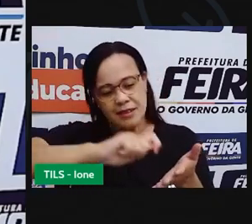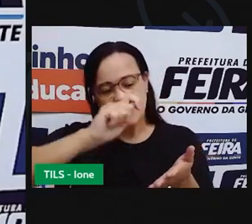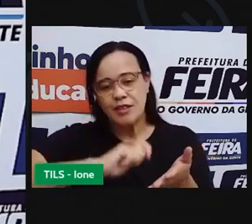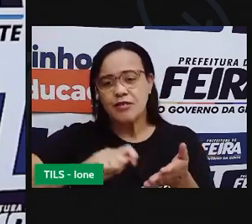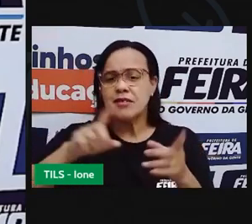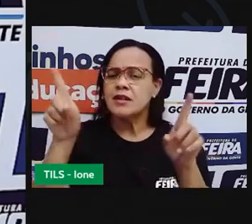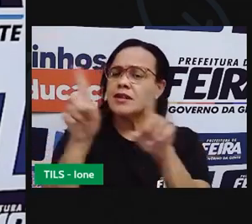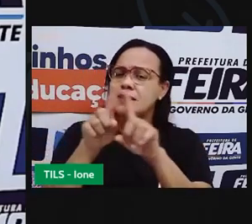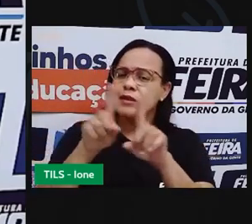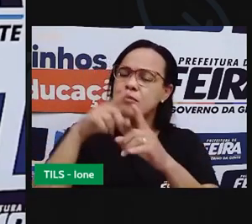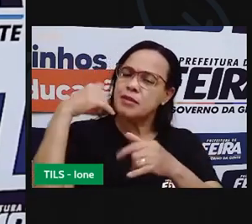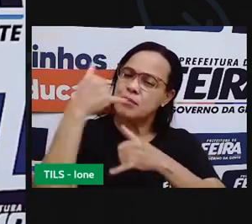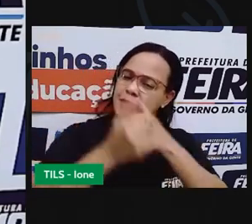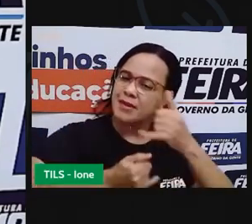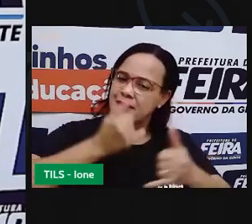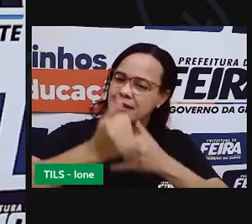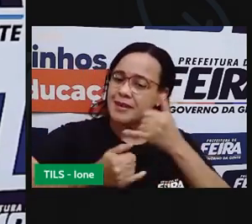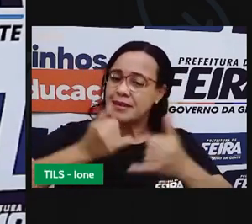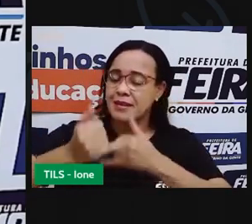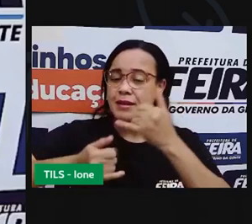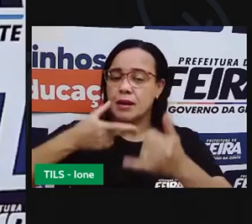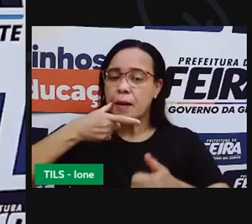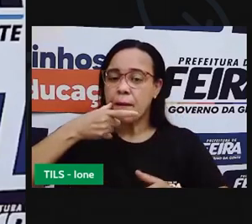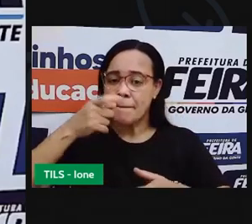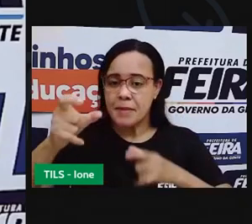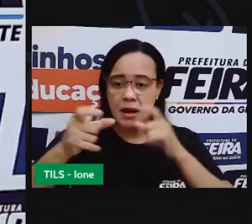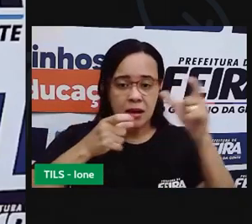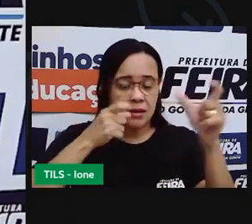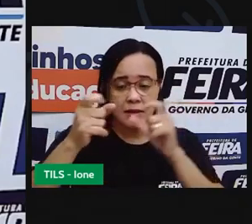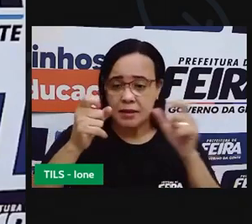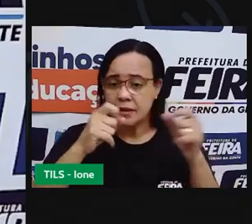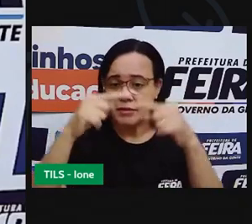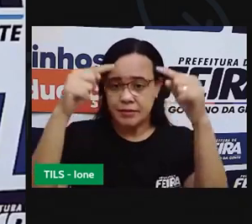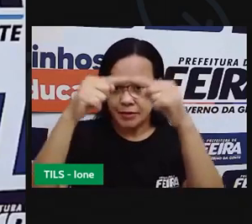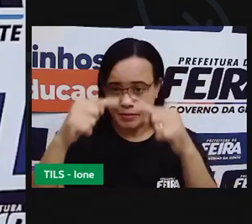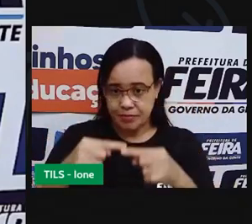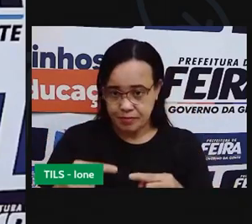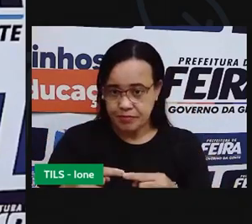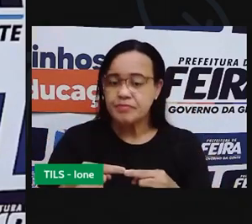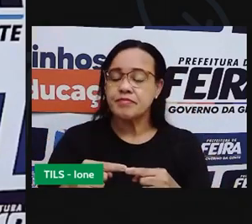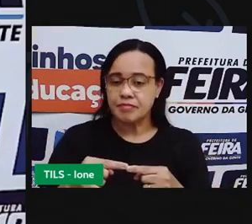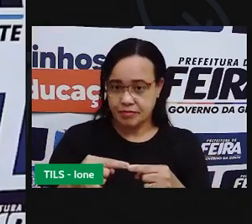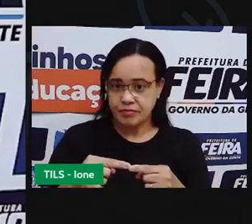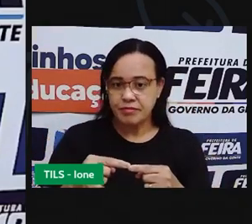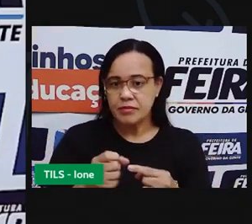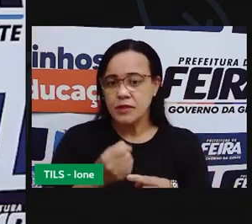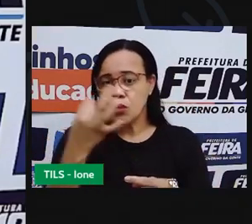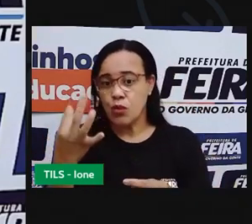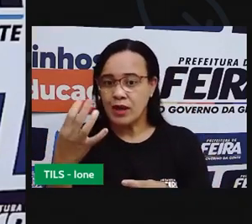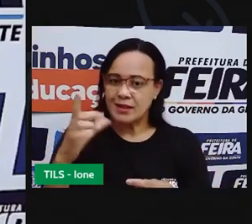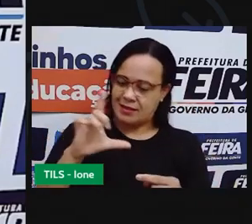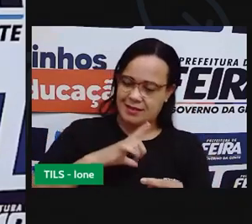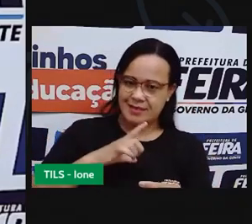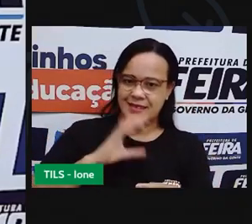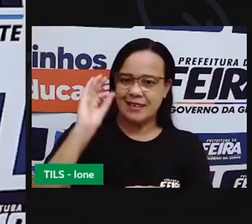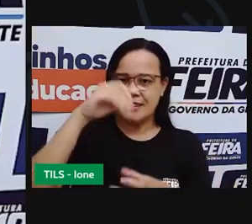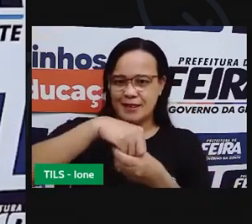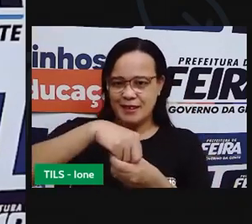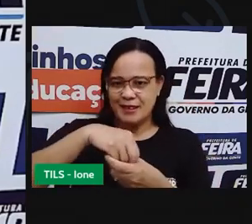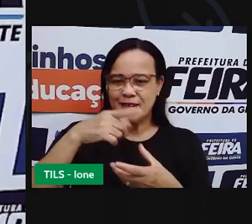formando outras a partir da troca de letras, de sílabas. Então, vem comigo aprender.